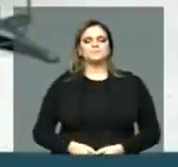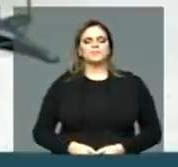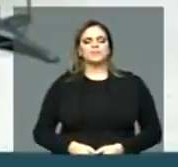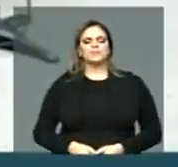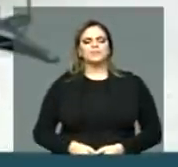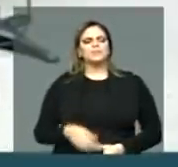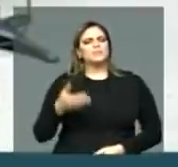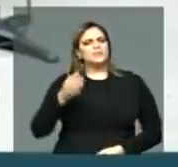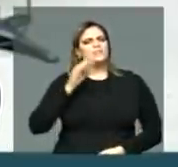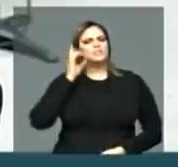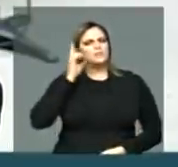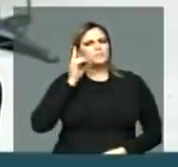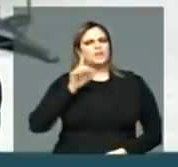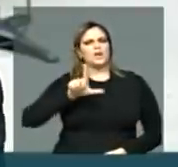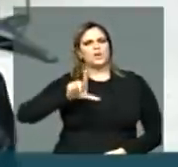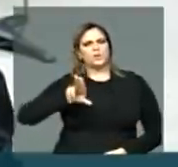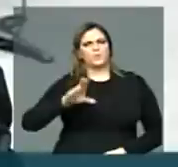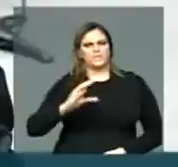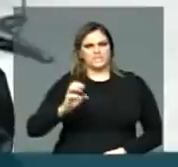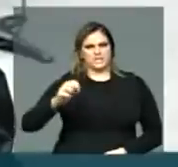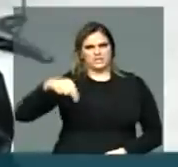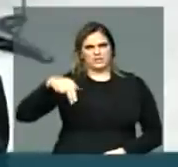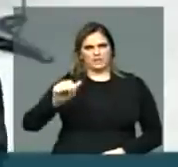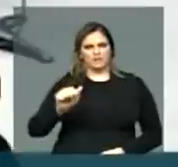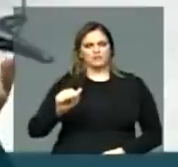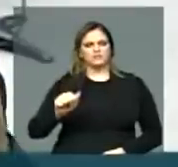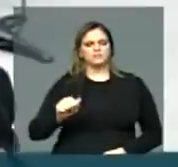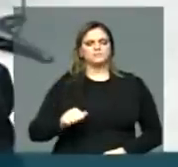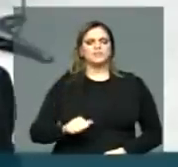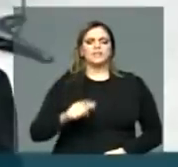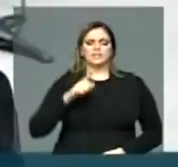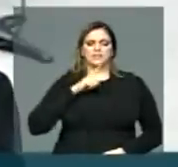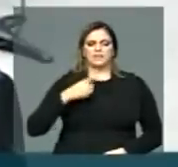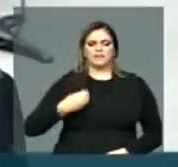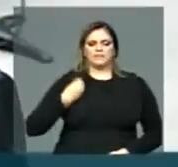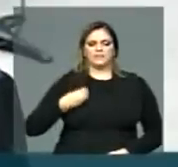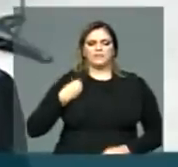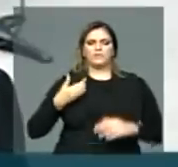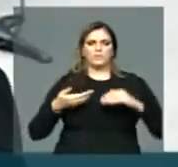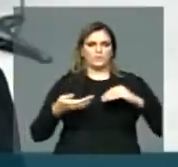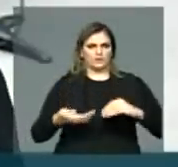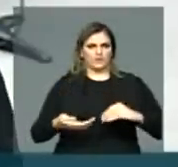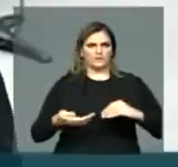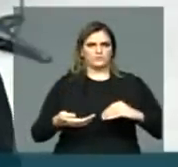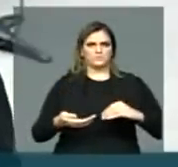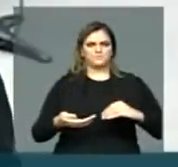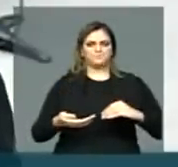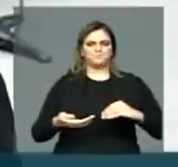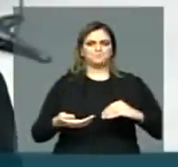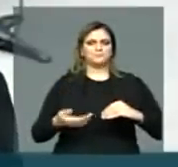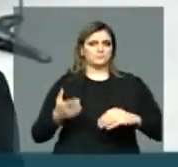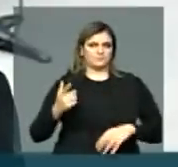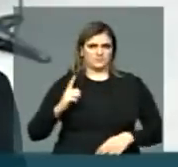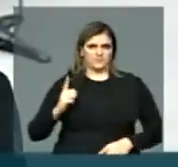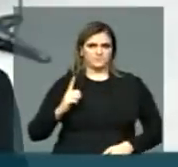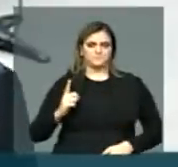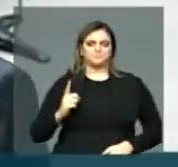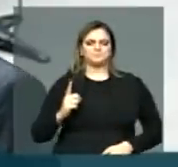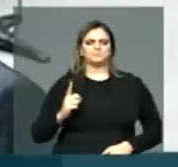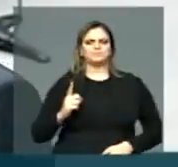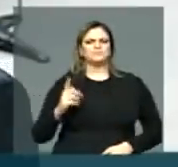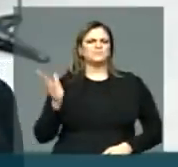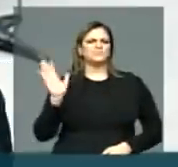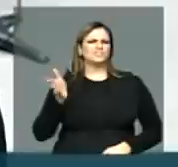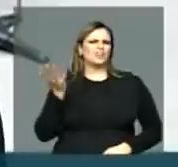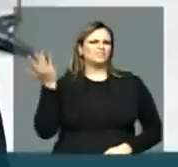Deputado Lucena, existe no Congresso Nacional, e há